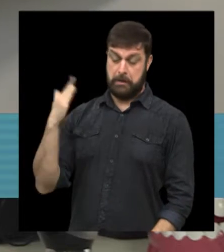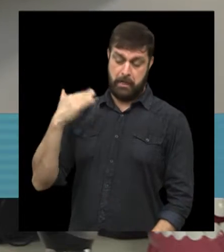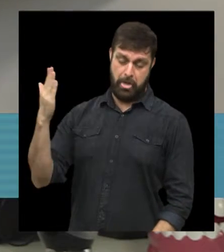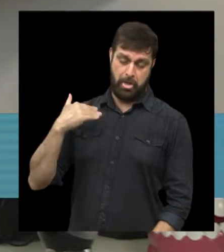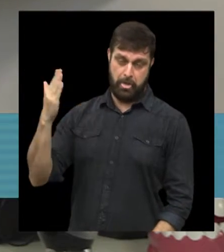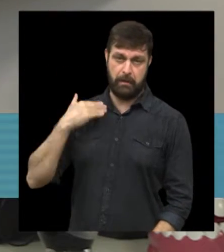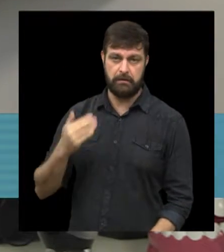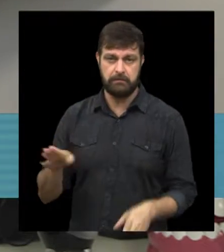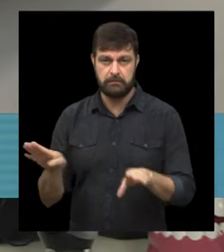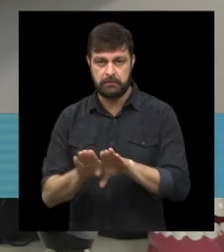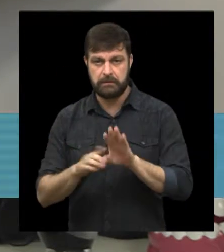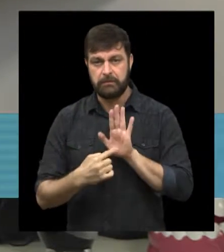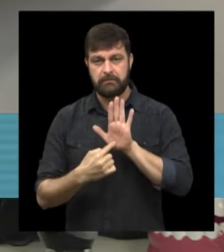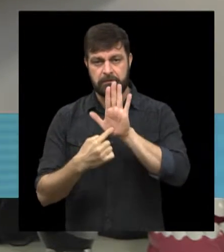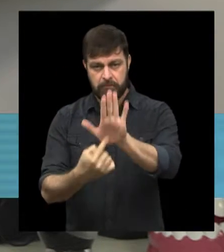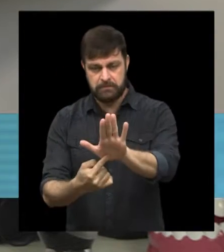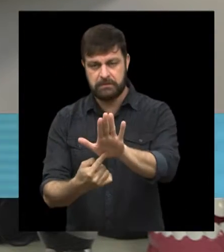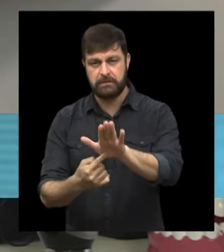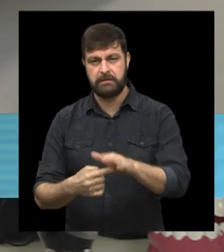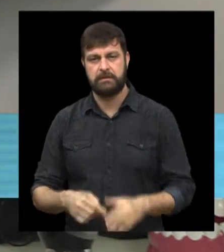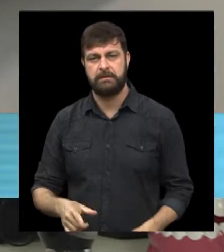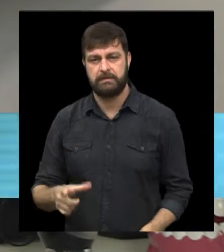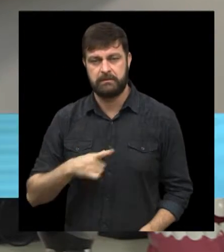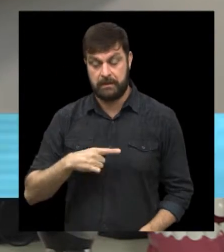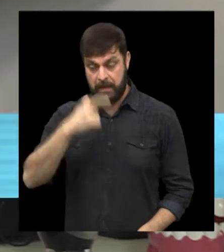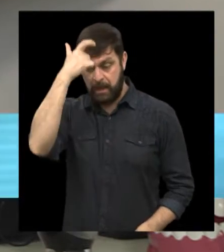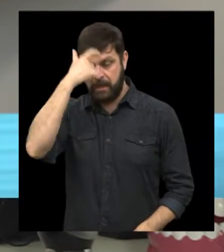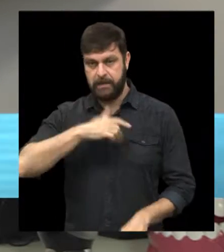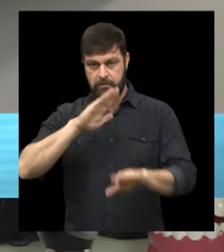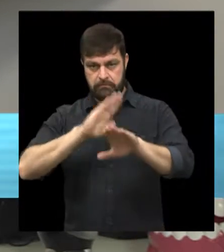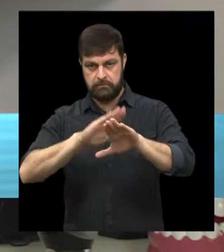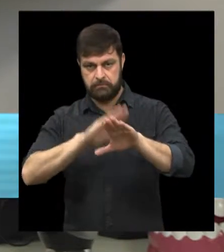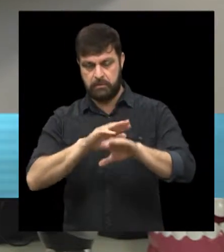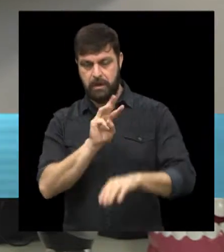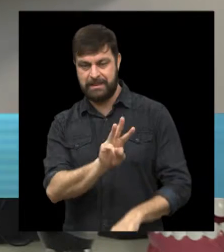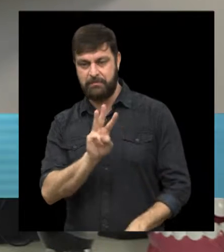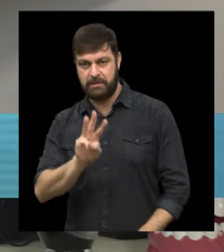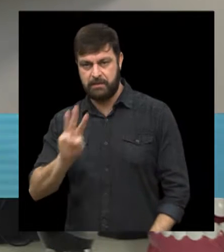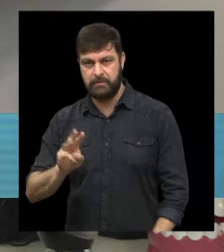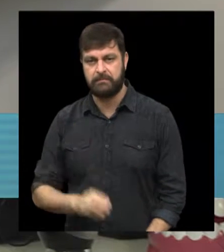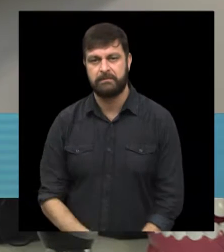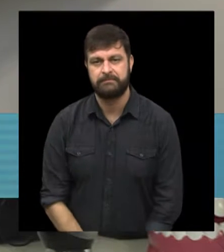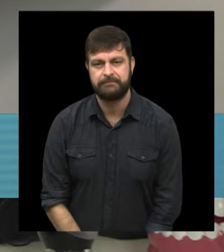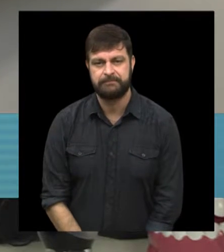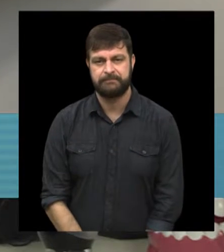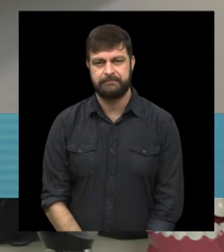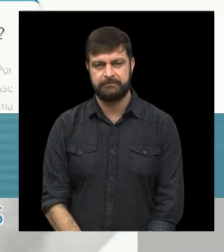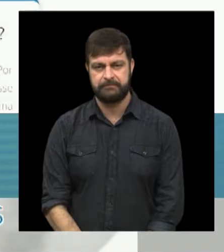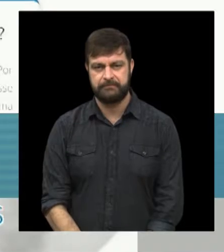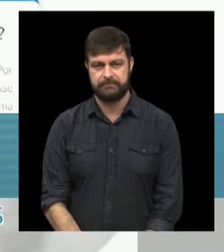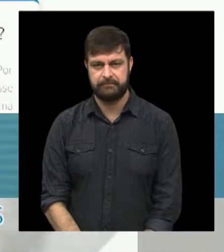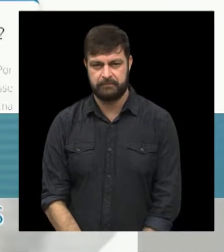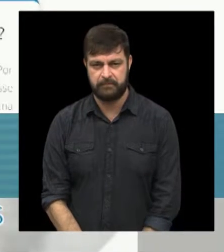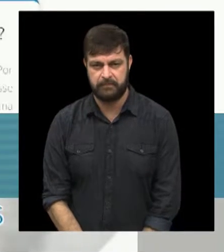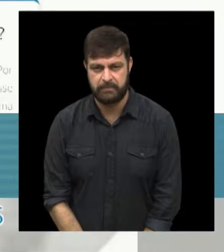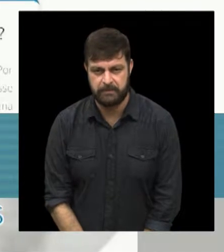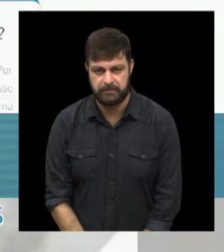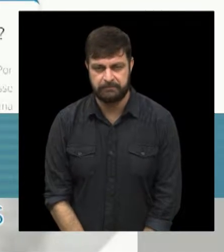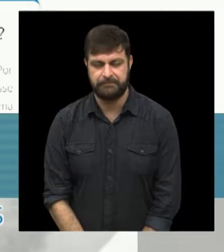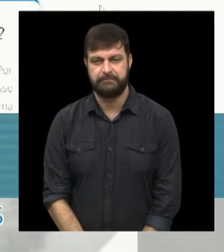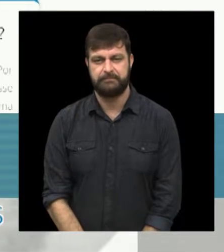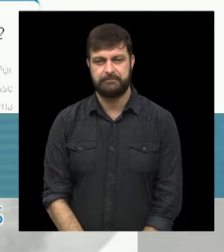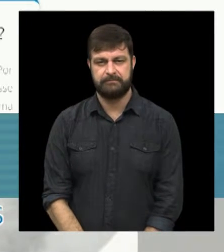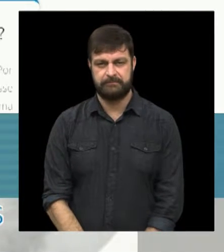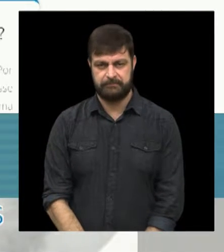E vou mostrar também o site que eu criei, que se chama Bom Hálito Help. Bom, esse